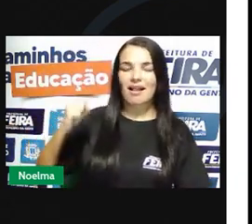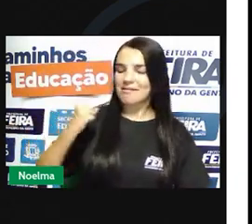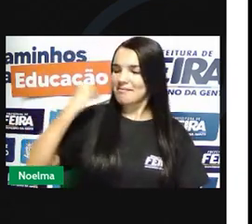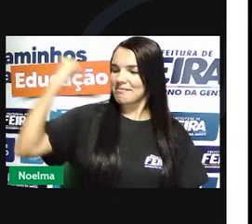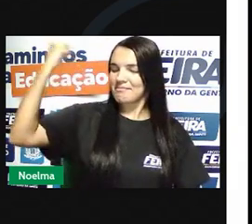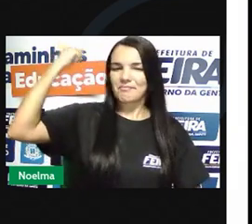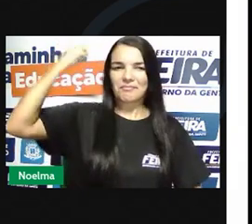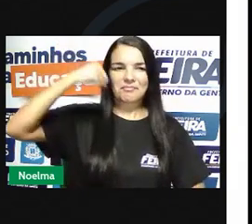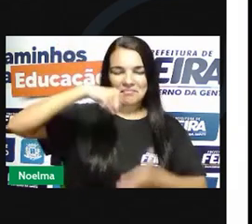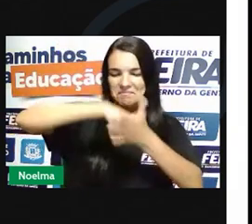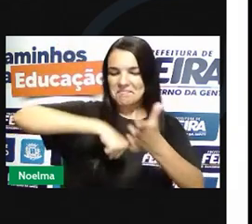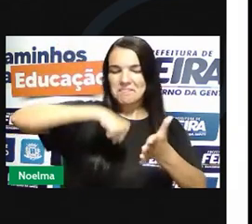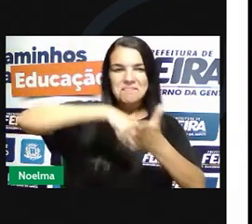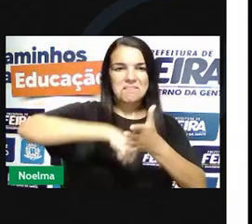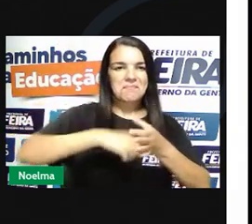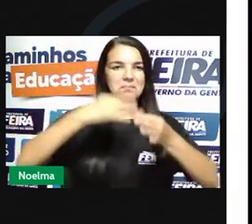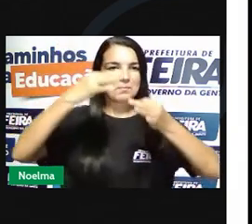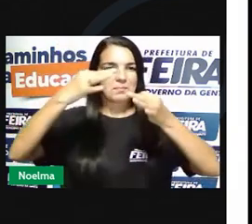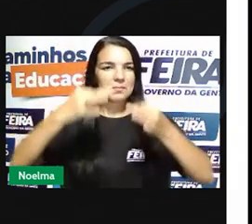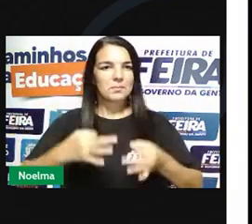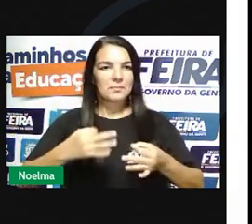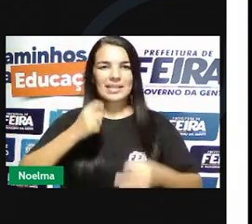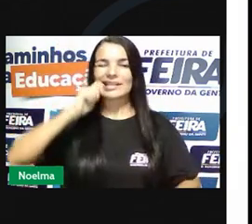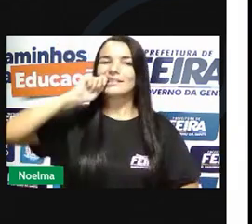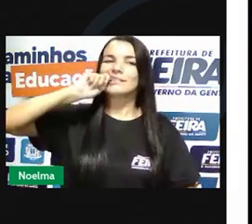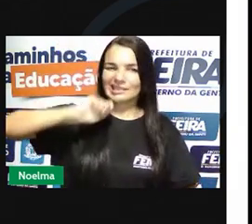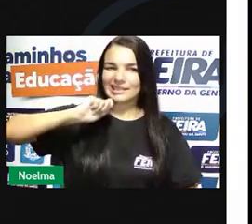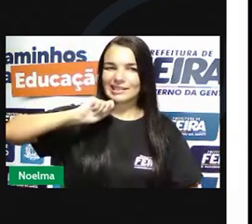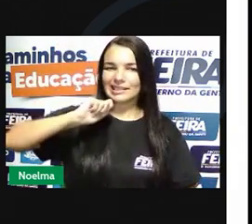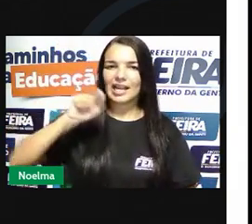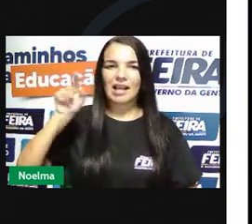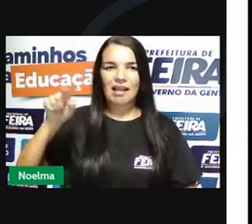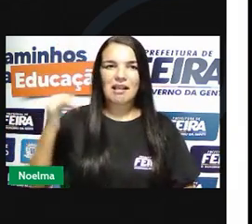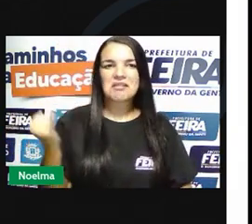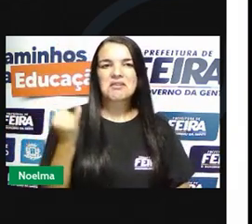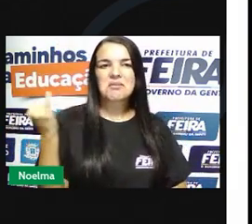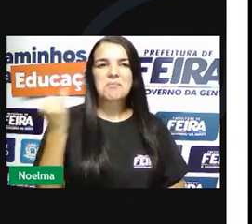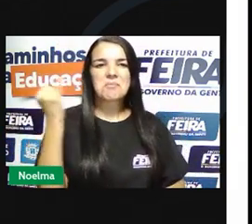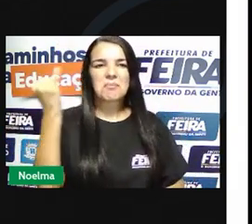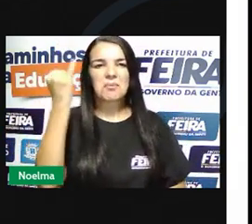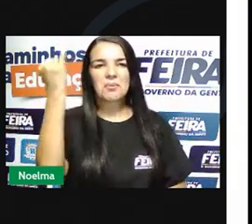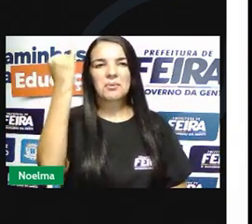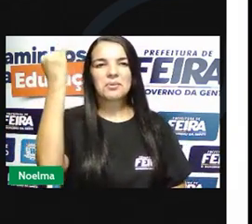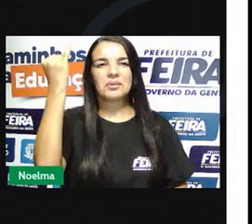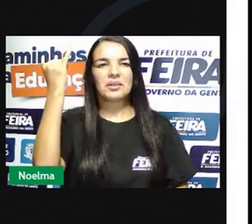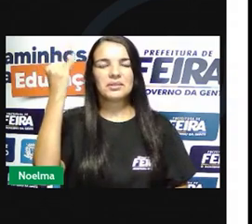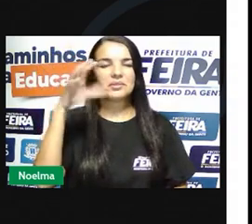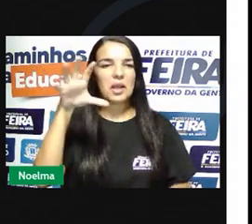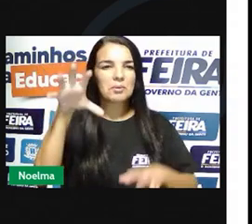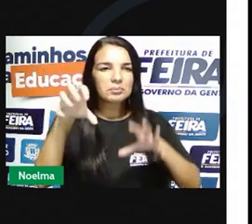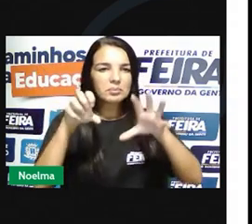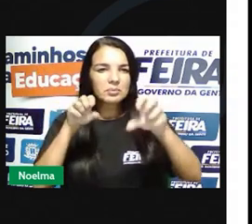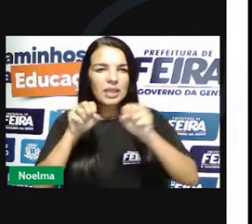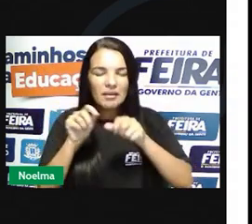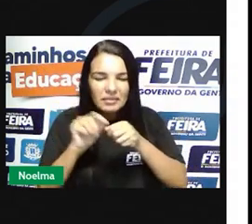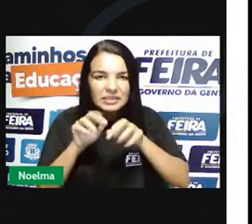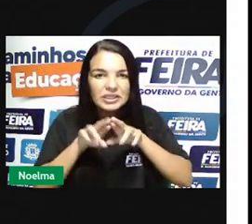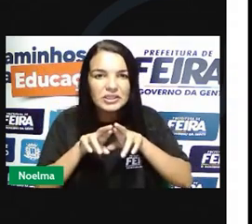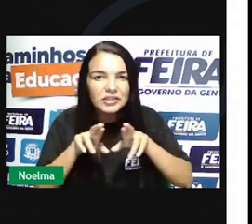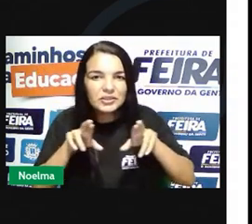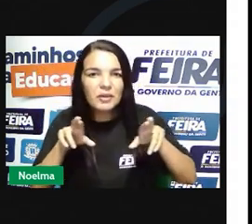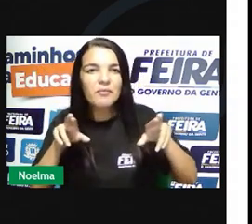e comprometido de Tiradentes que buscou sempre fazer a diferença